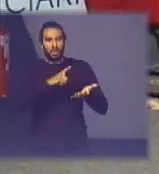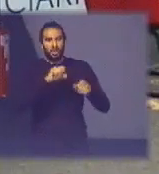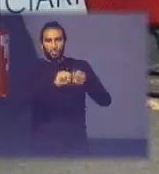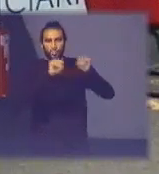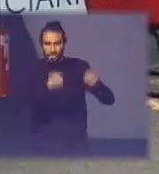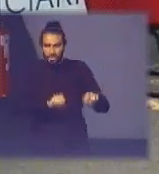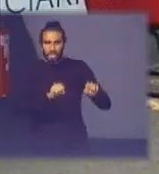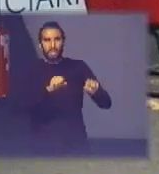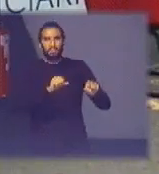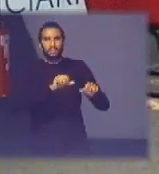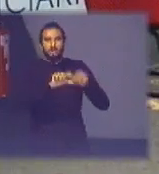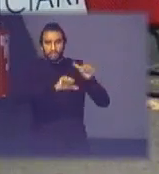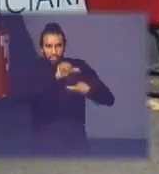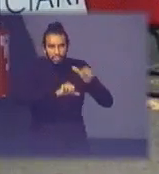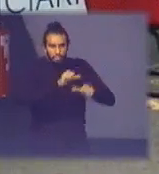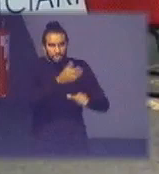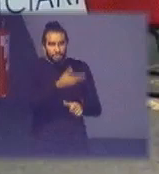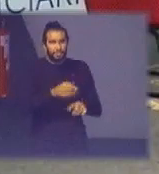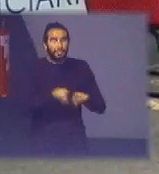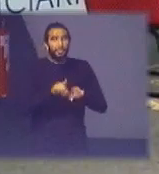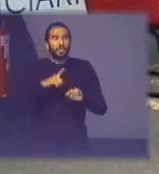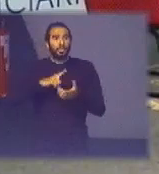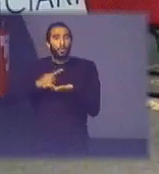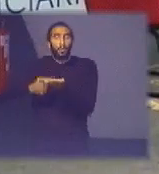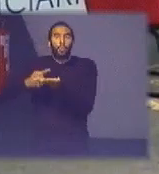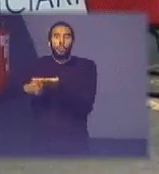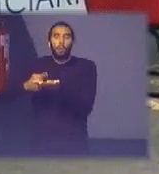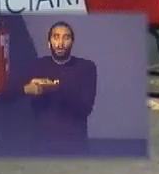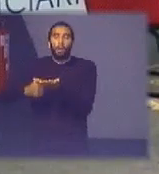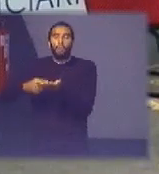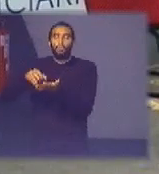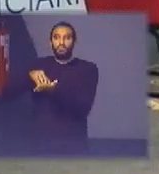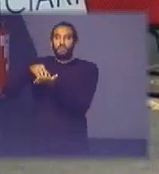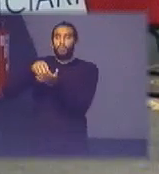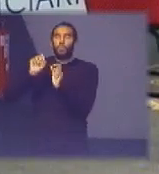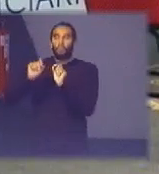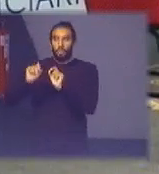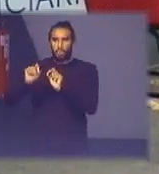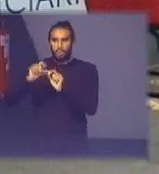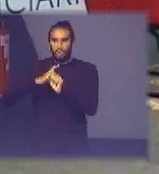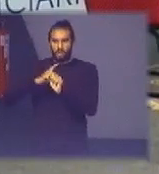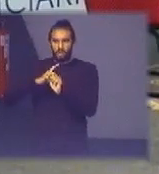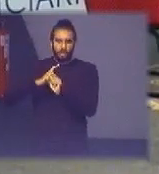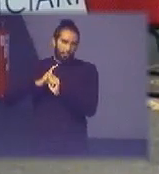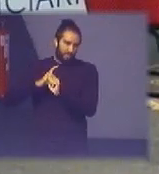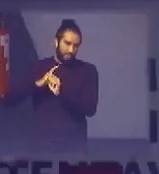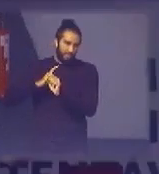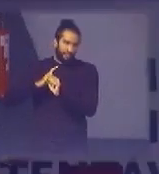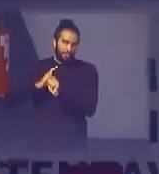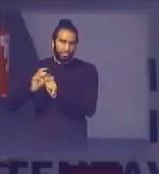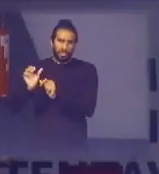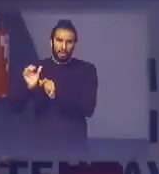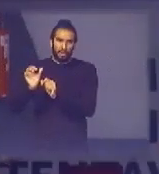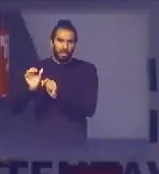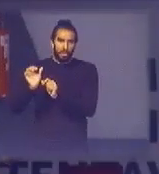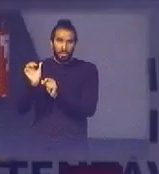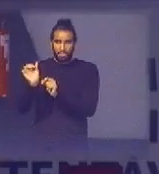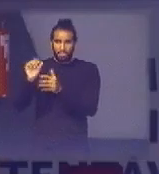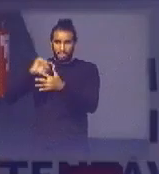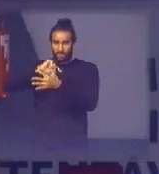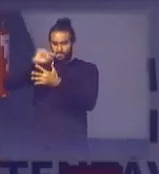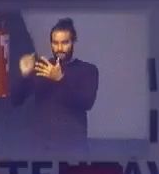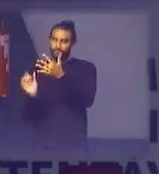de logística reversa e o acordo setorial então a ser firmado seria o instrumento a ser firmado das seis categorias dessa lei